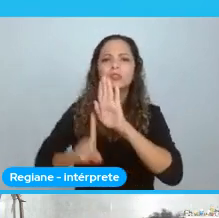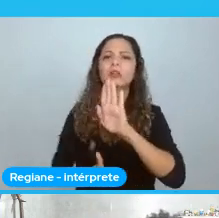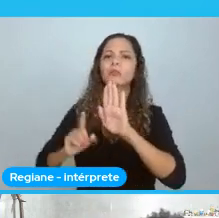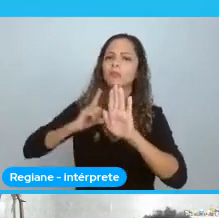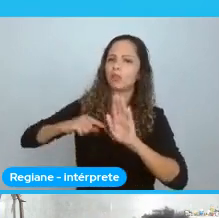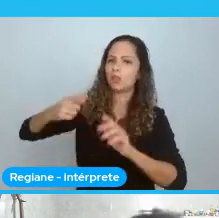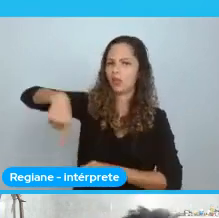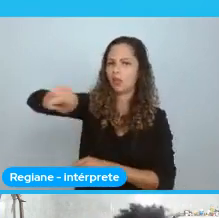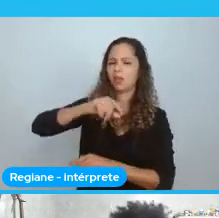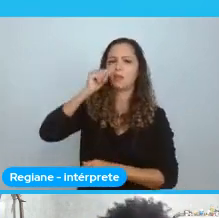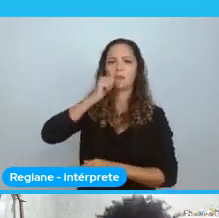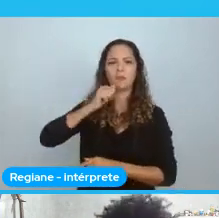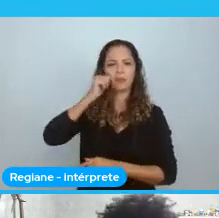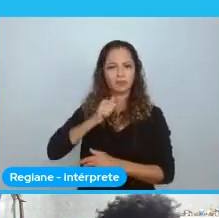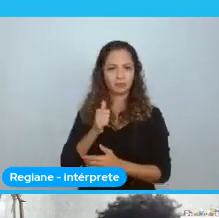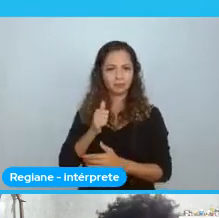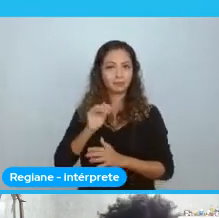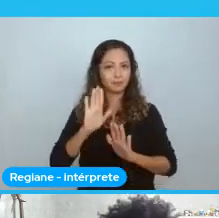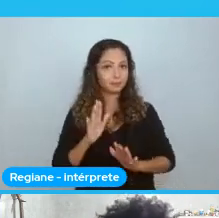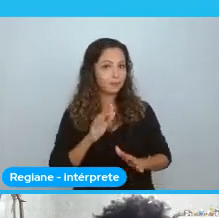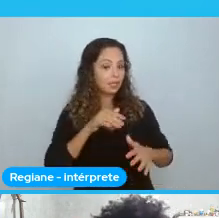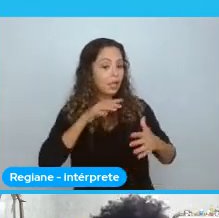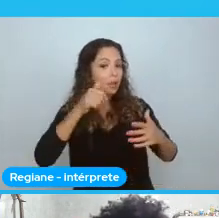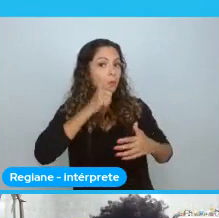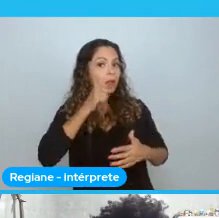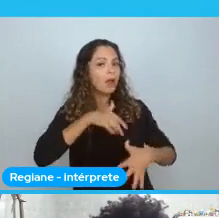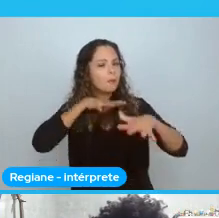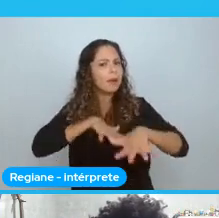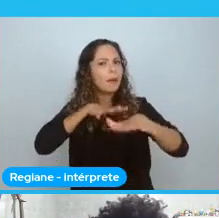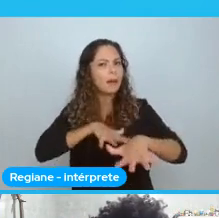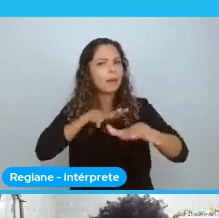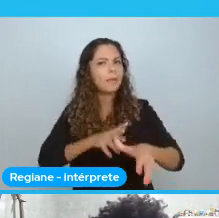Ela não conseguia abarcar. Todas as mulheres. luta feminina. E aí.